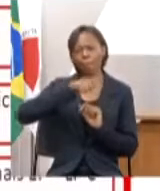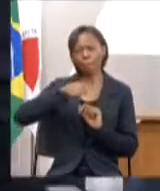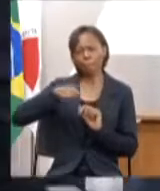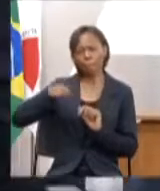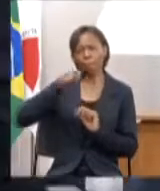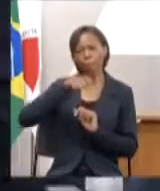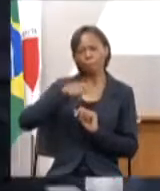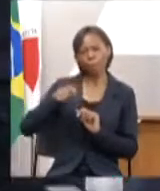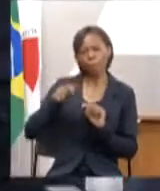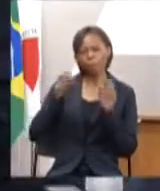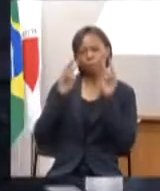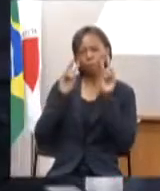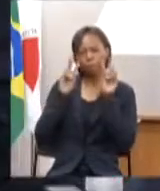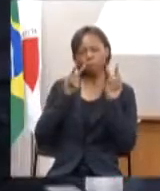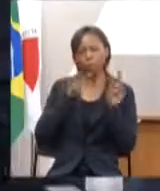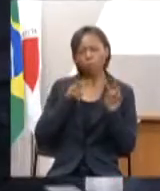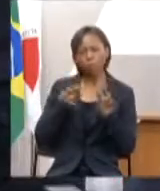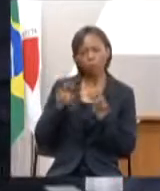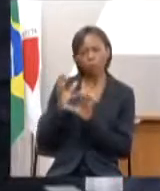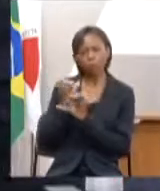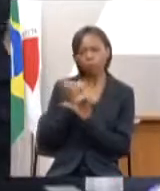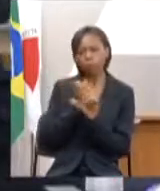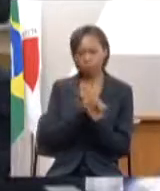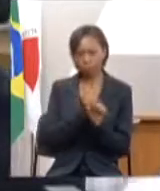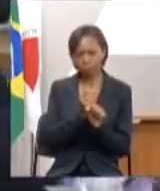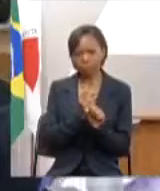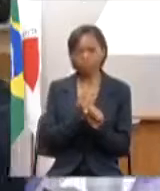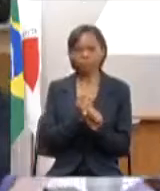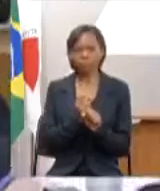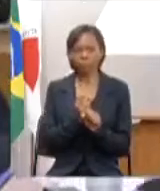Se puder avançar mais dois slides, por favor.